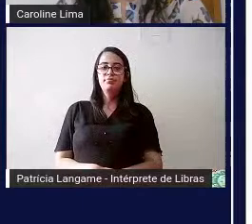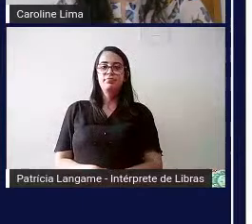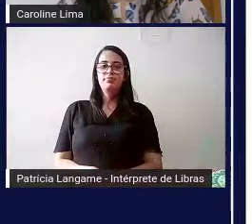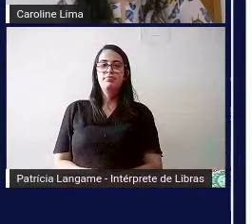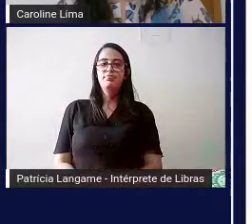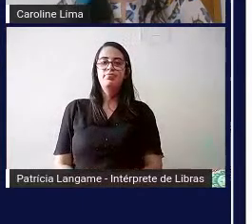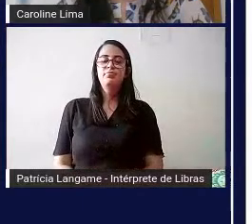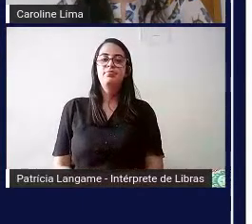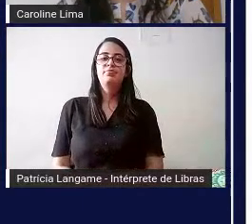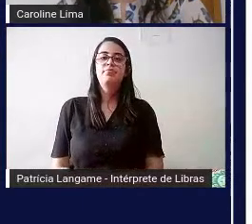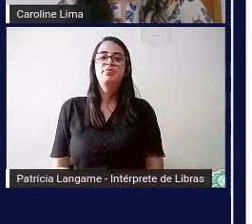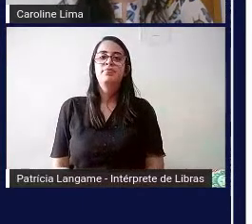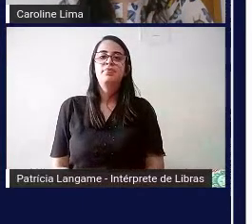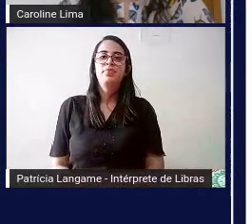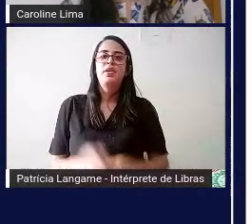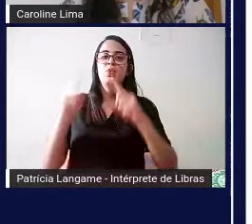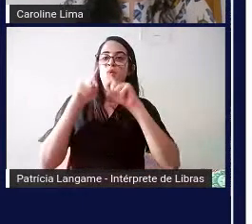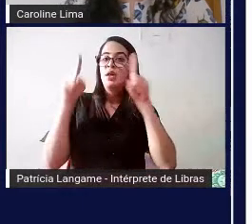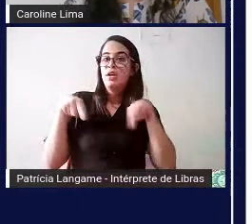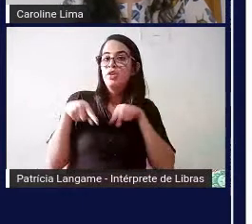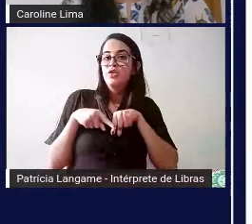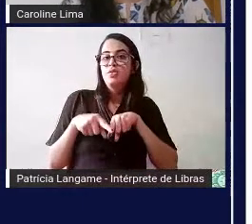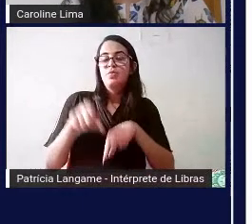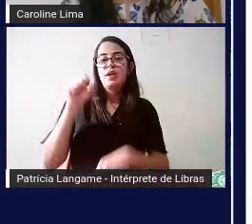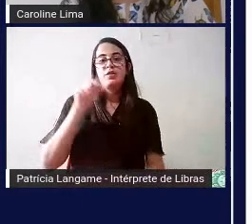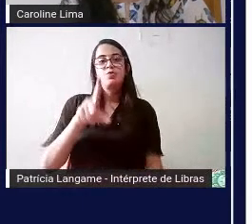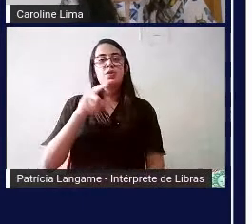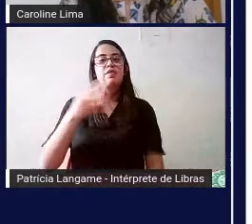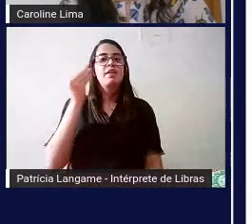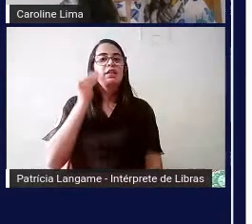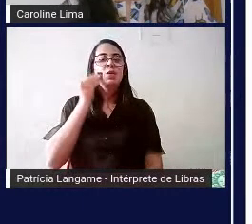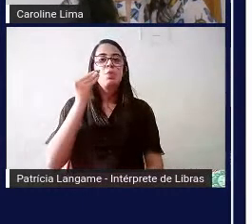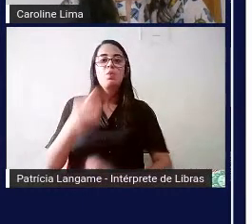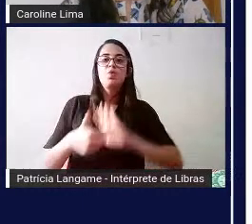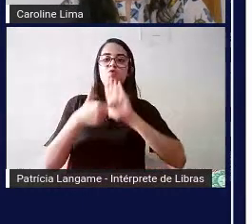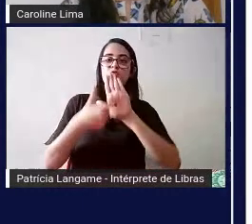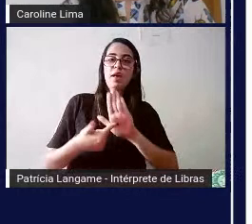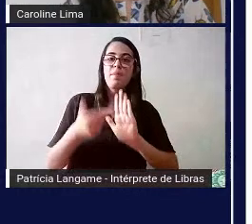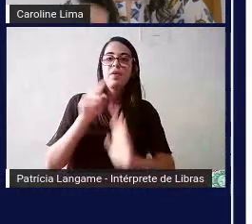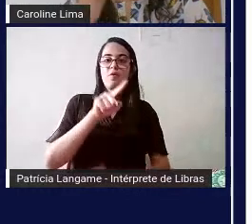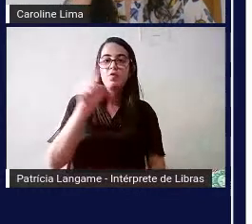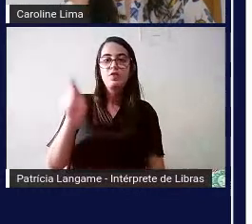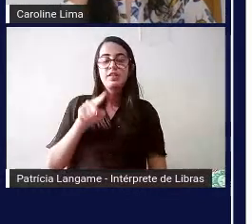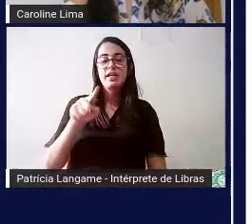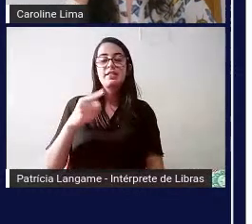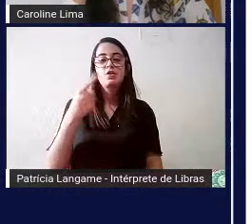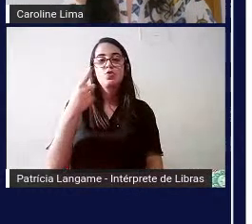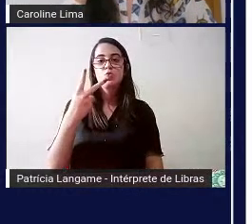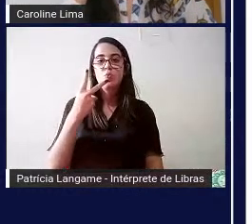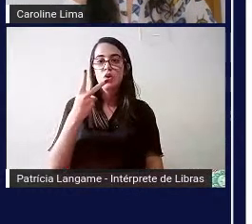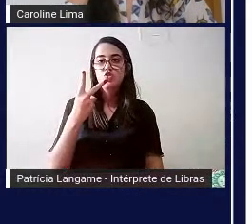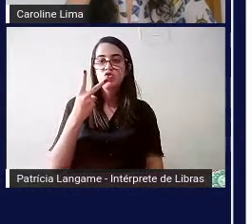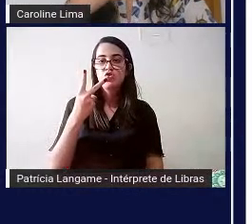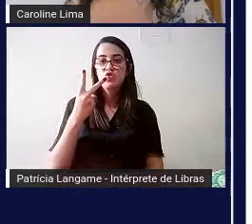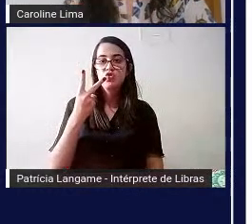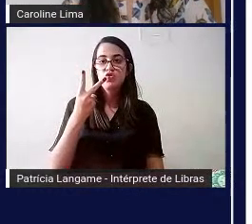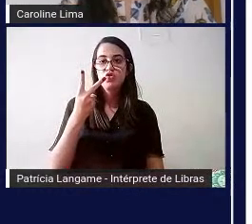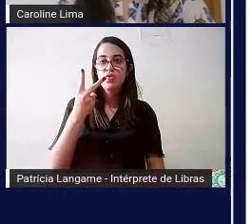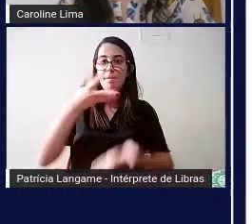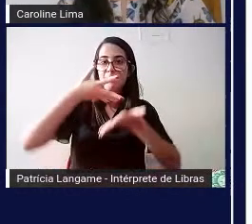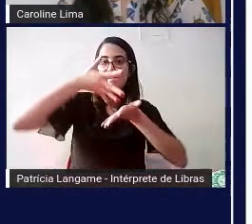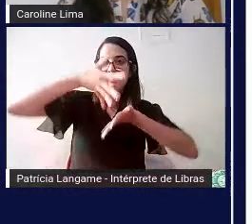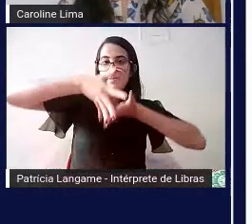então aquele quadradinho azul que eu tava tentando mostrar pra vocês é esse aqui com essas duas mãos esse